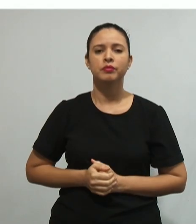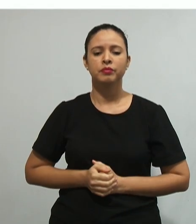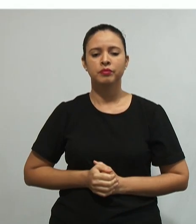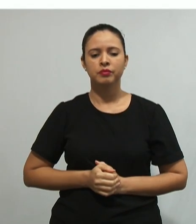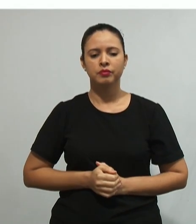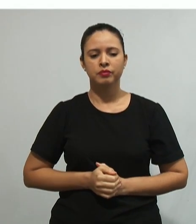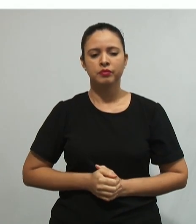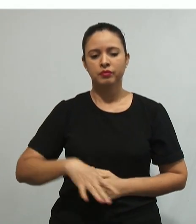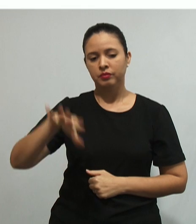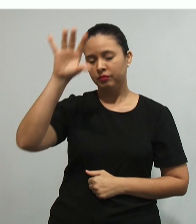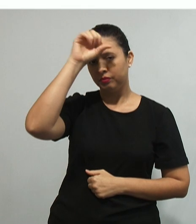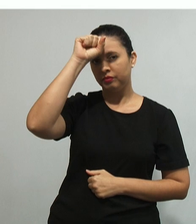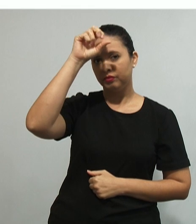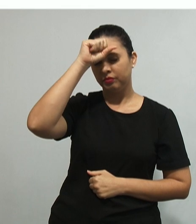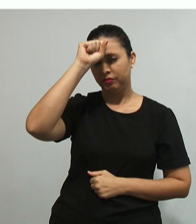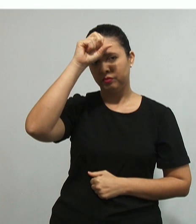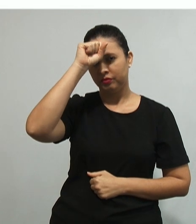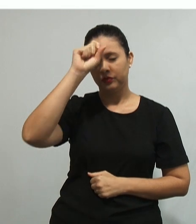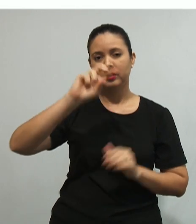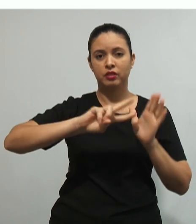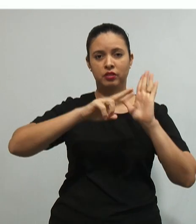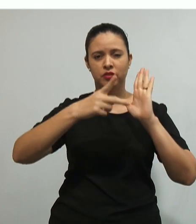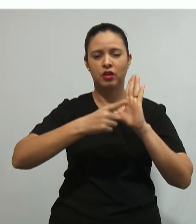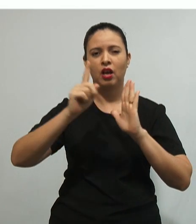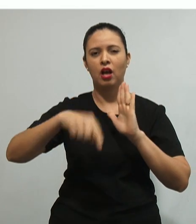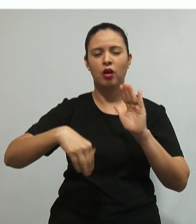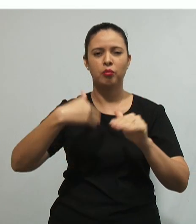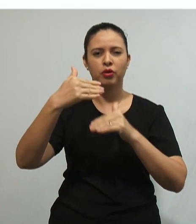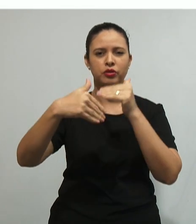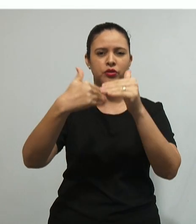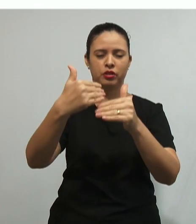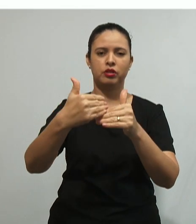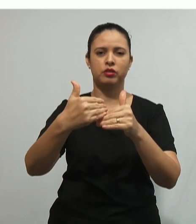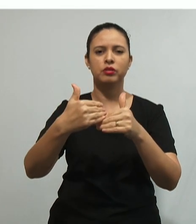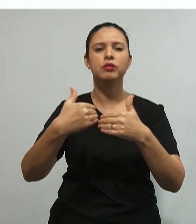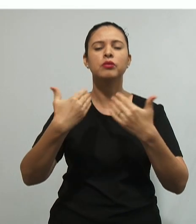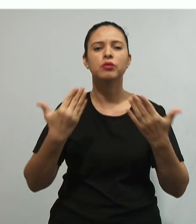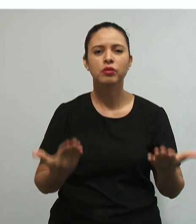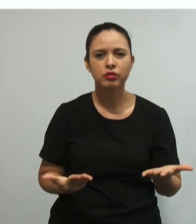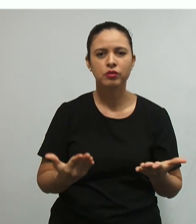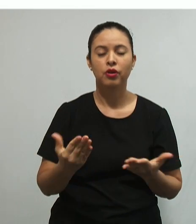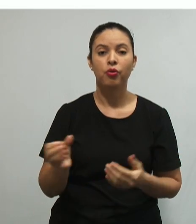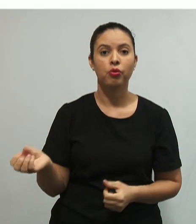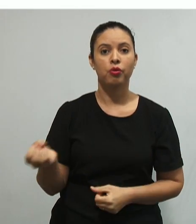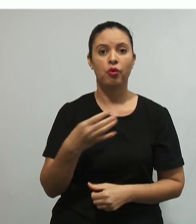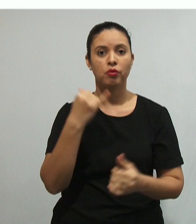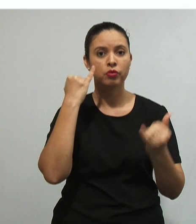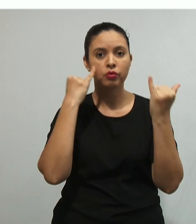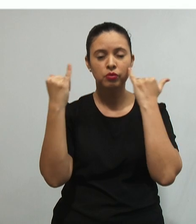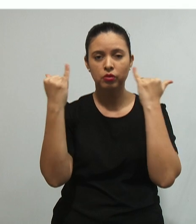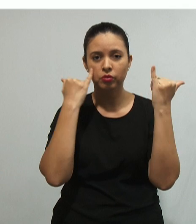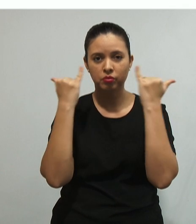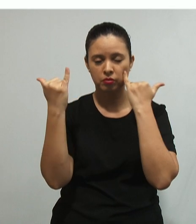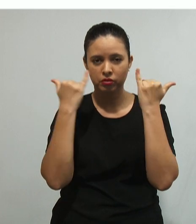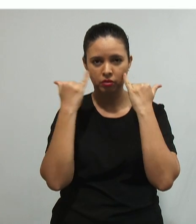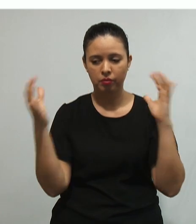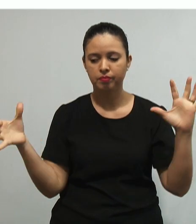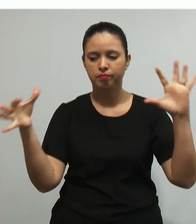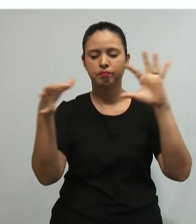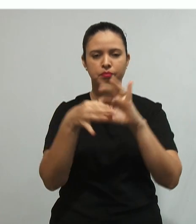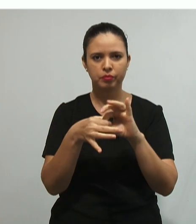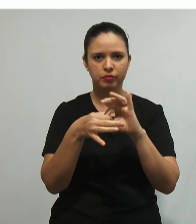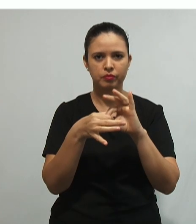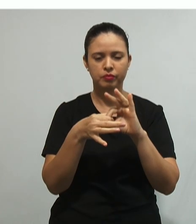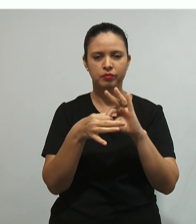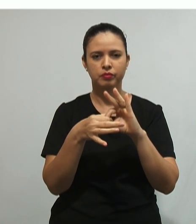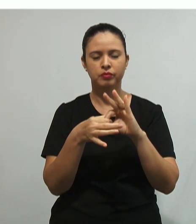aprendizagem significativa é um processo por meio do qual uma nova informação relaciona-se com